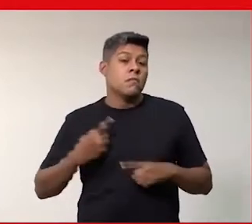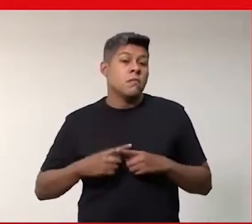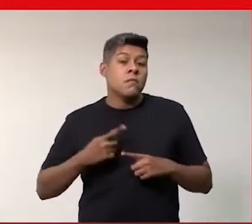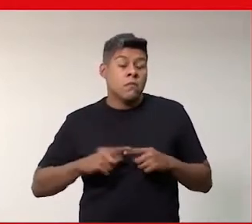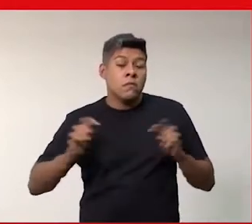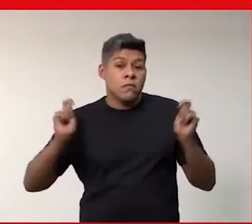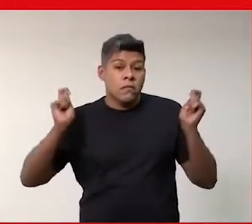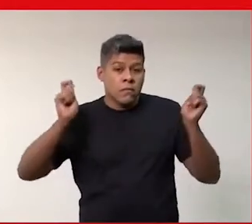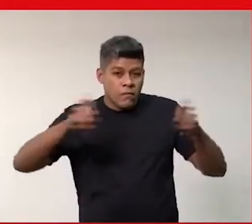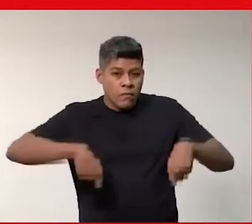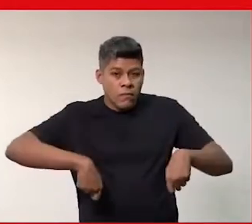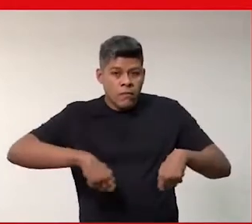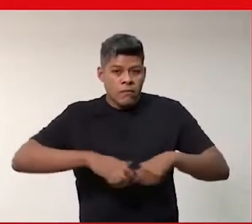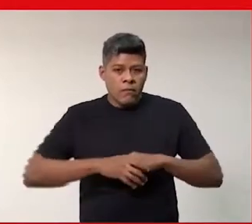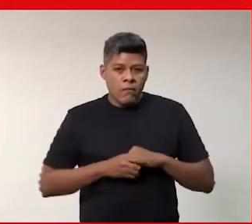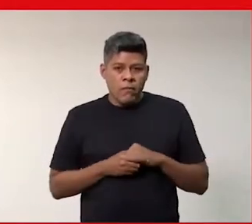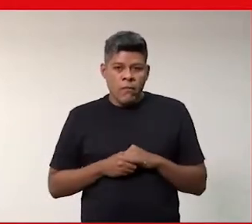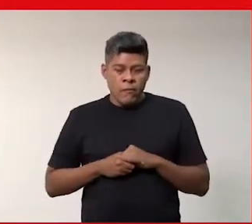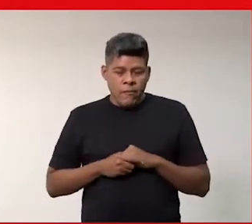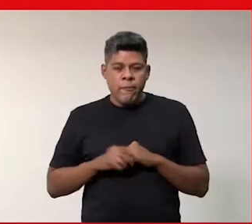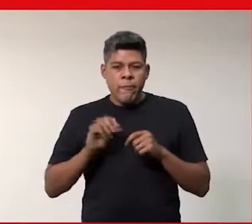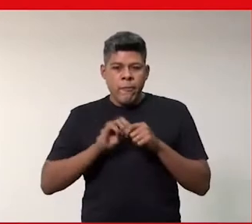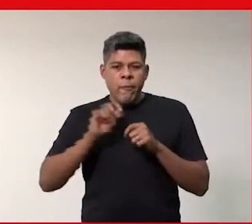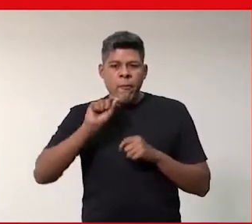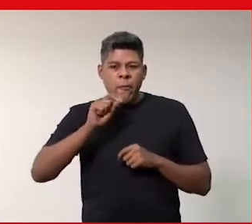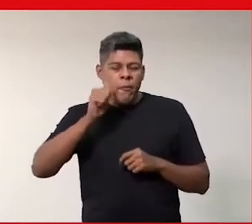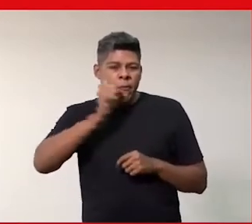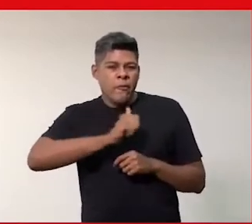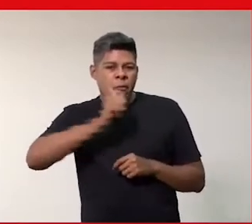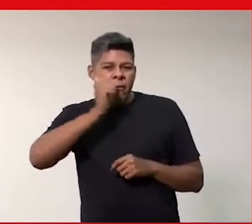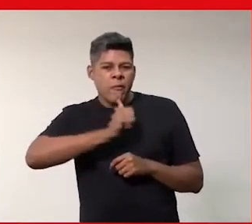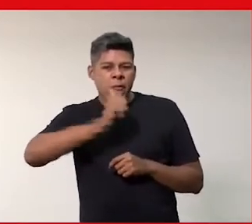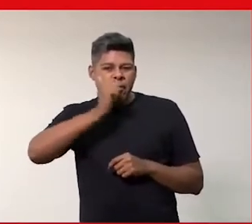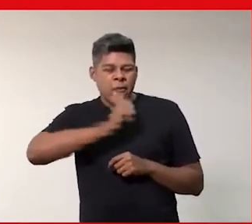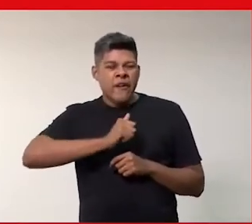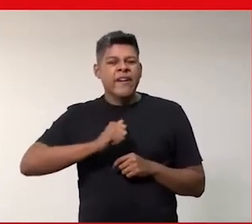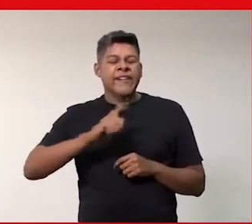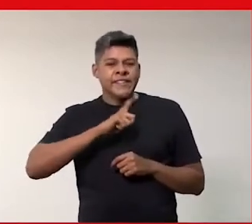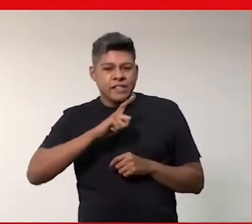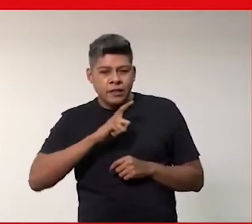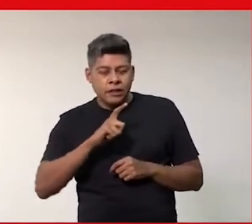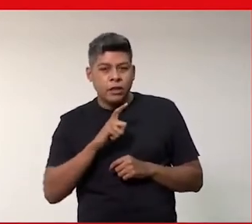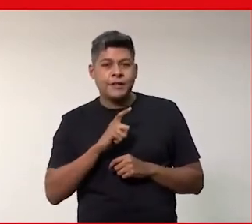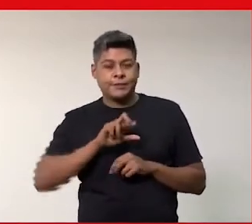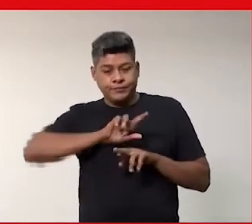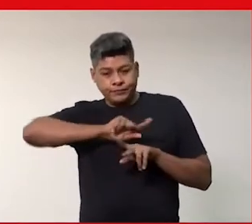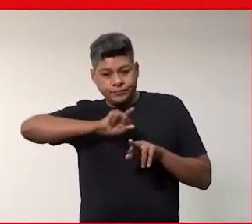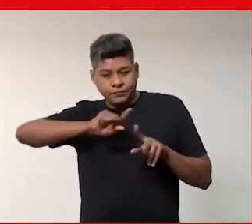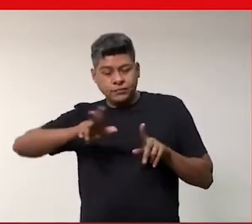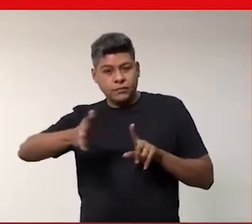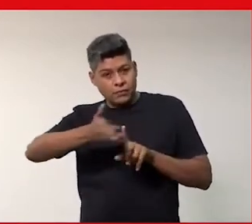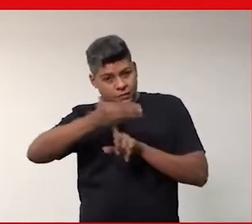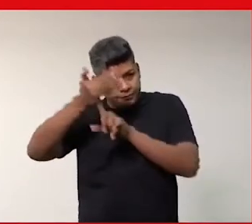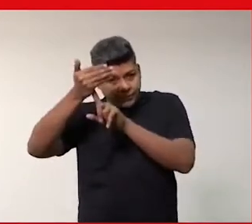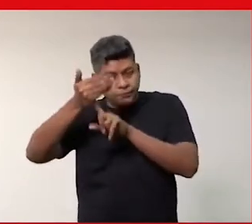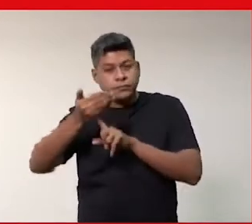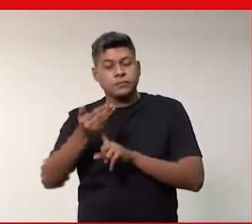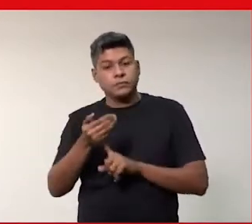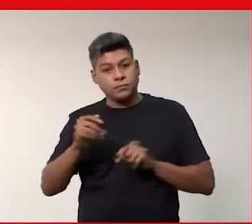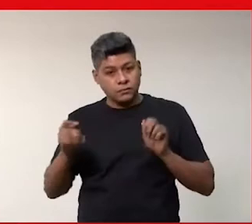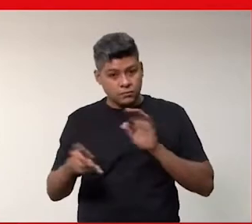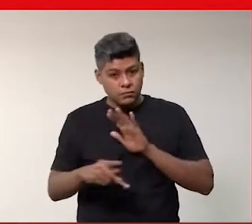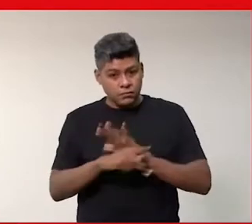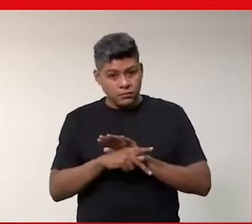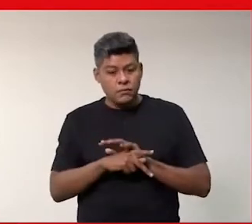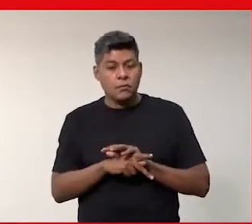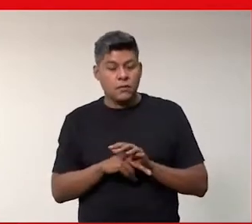pode fazer com que as meninas venham para as áreas da tecnologia, tanto no